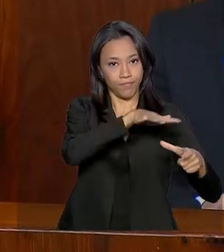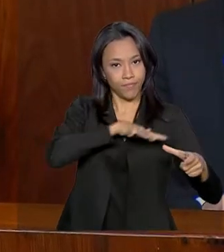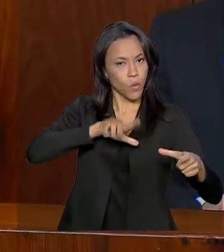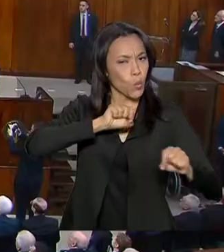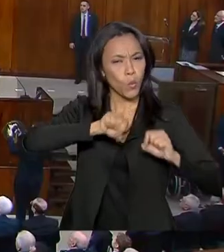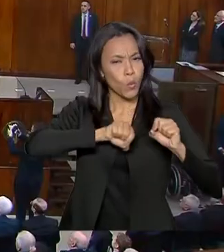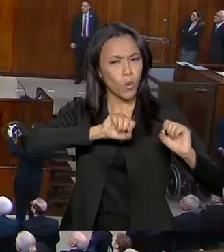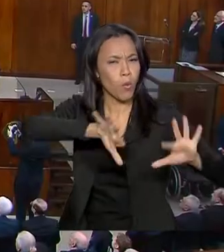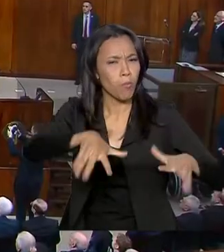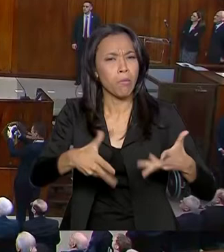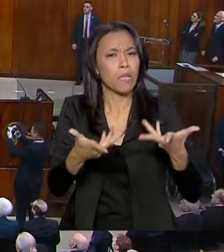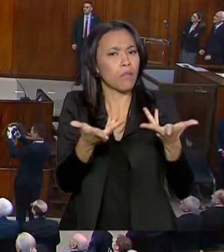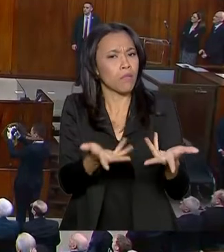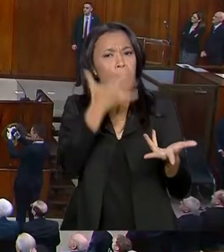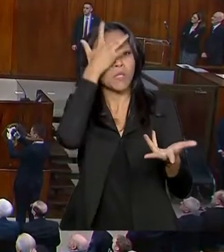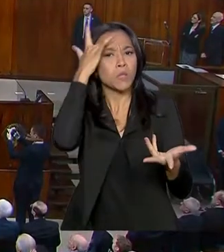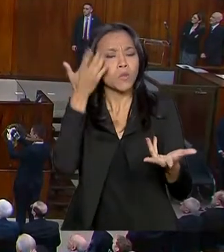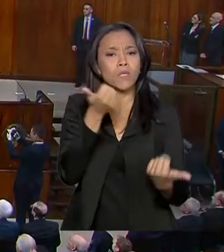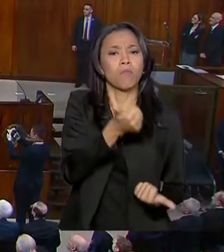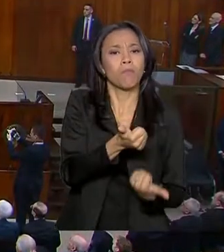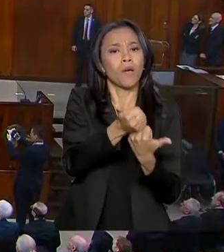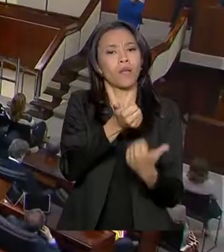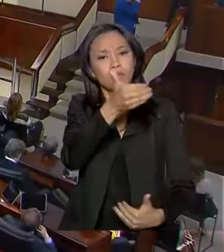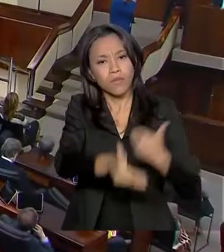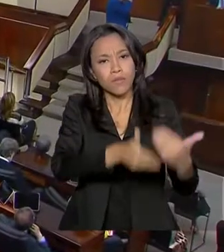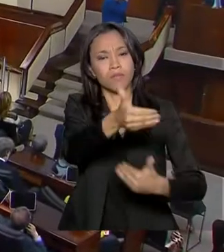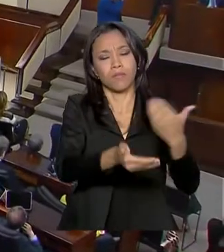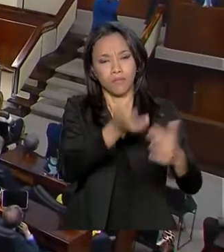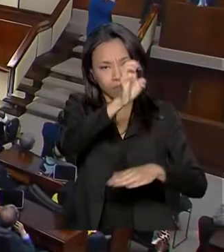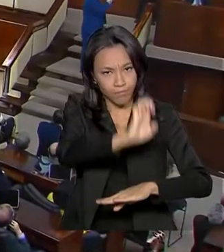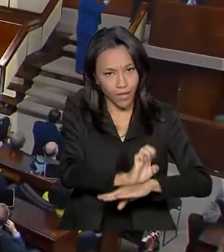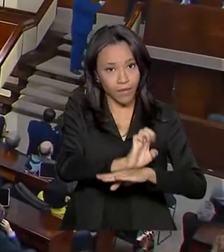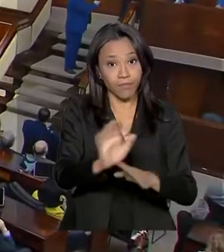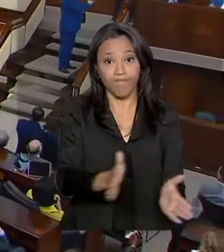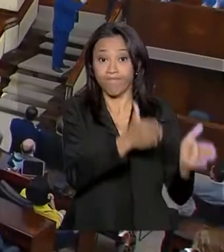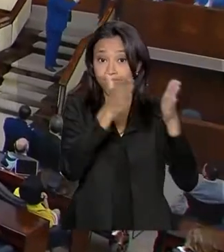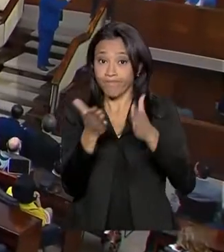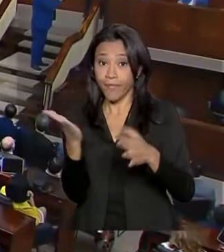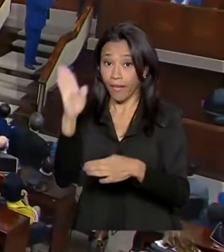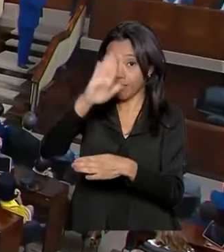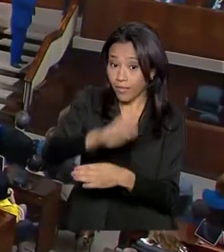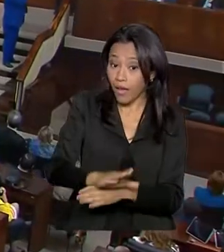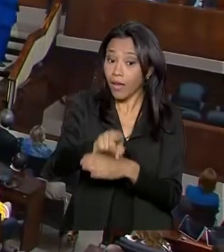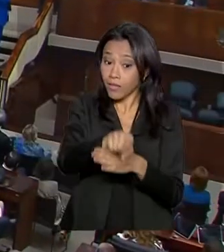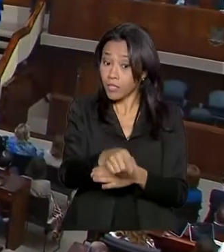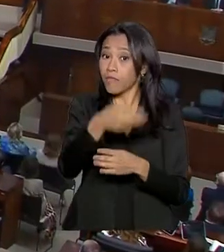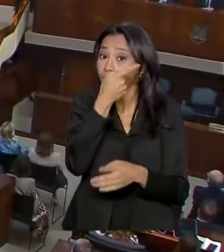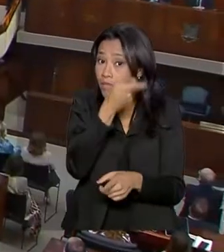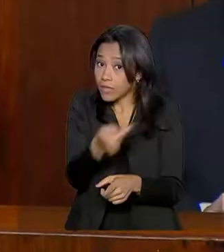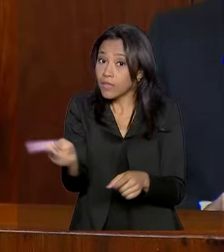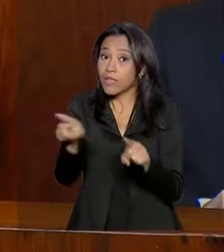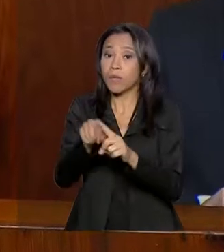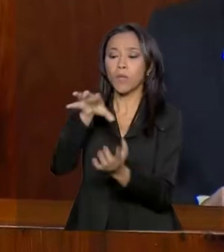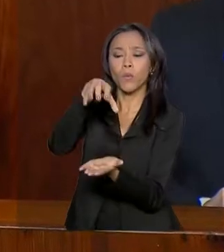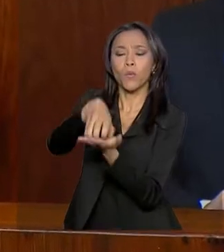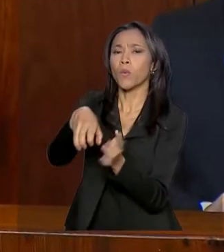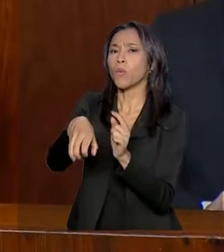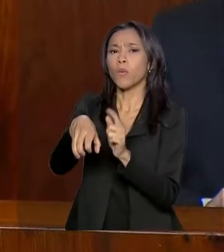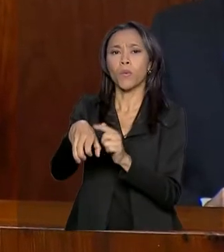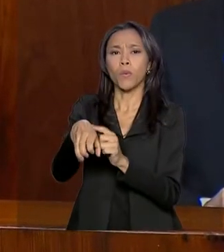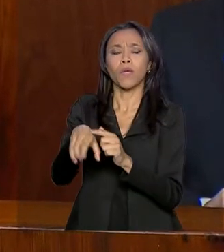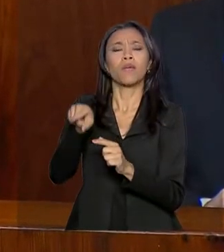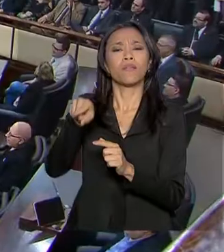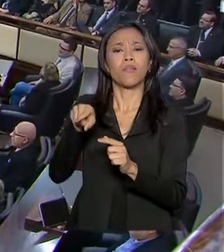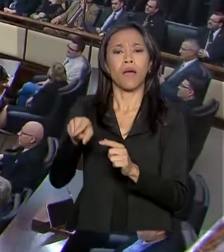homenagem a pessoas que contribuíram para o desenvolvimento do Estado. À tarde, o vice-presidente visita a sede da Superintendência